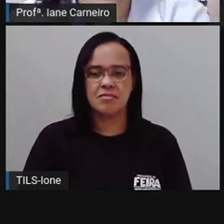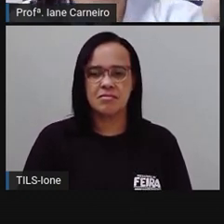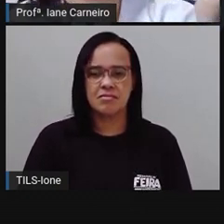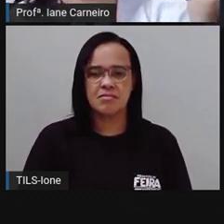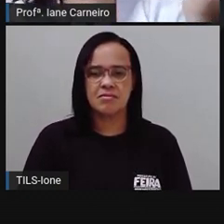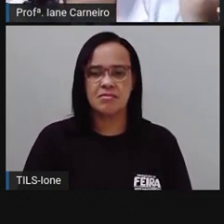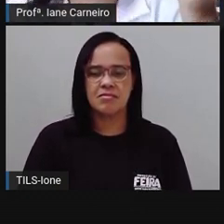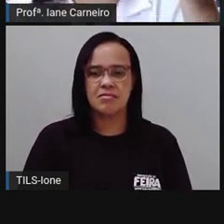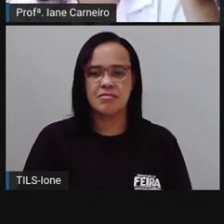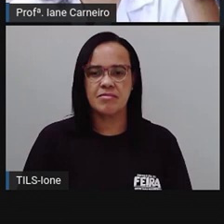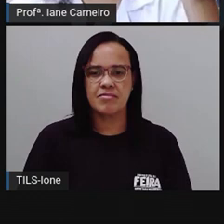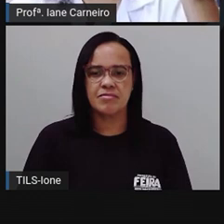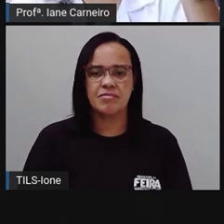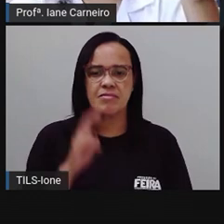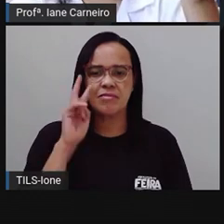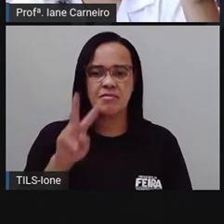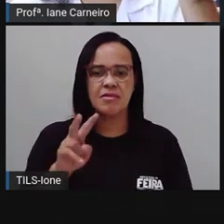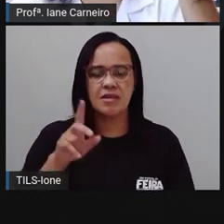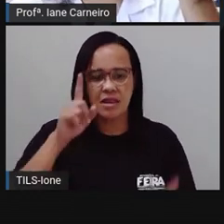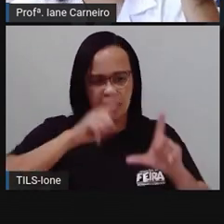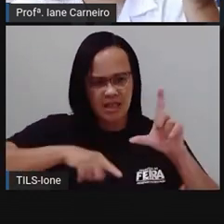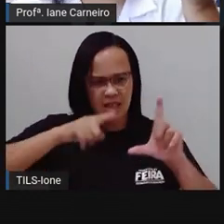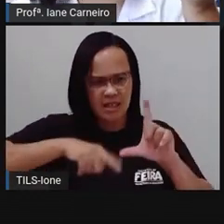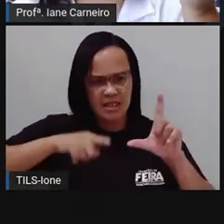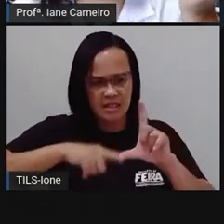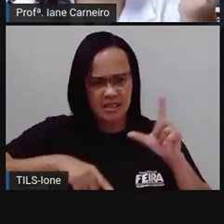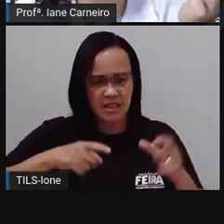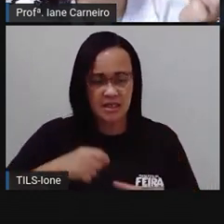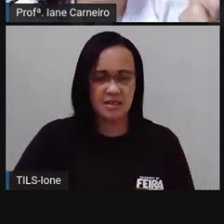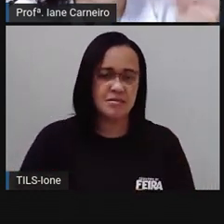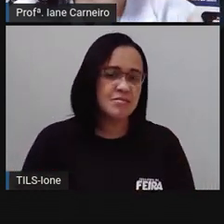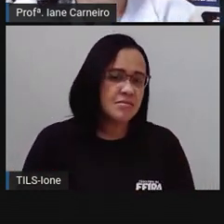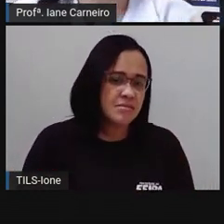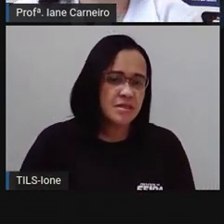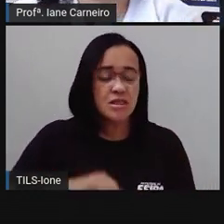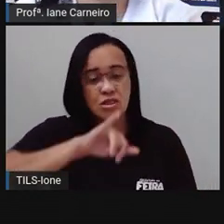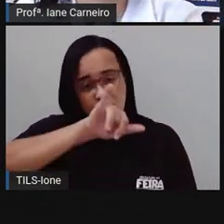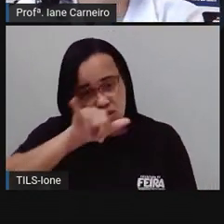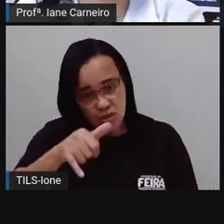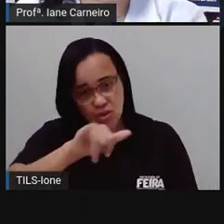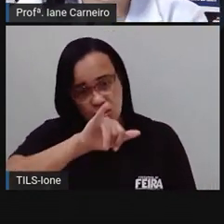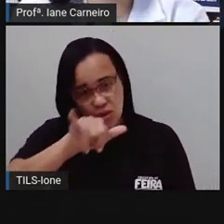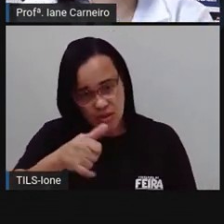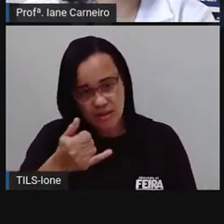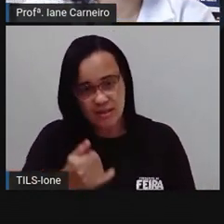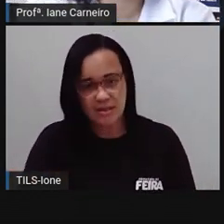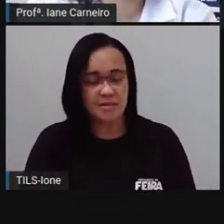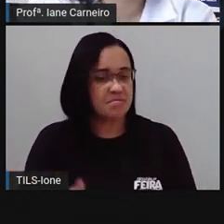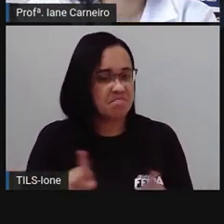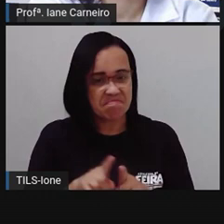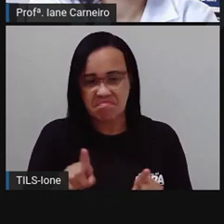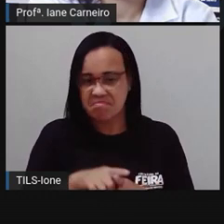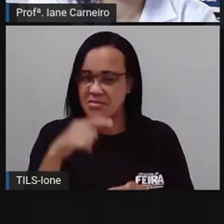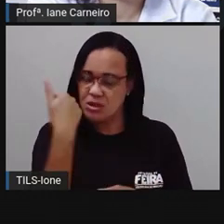Ó. Letra J. A letra G também não tem. Xiii.